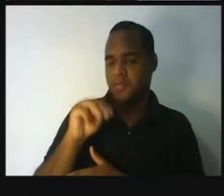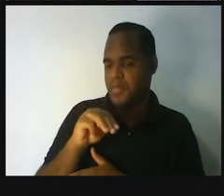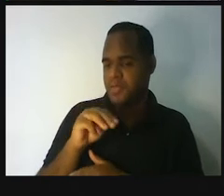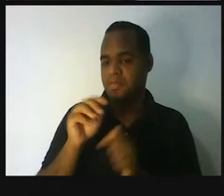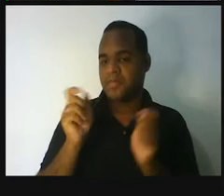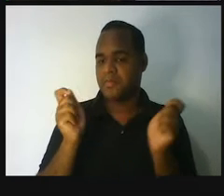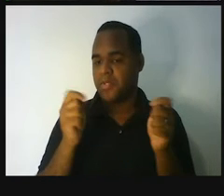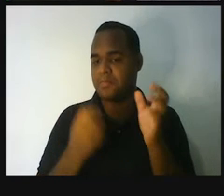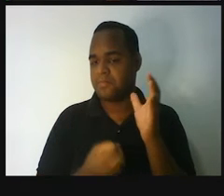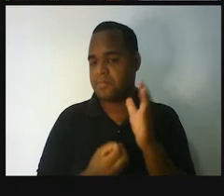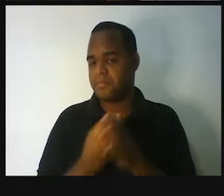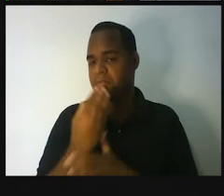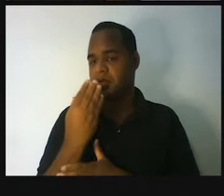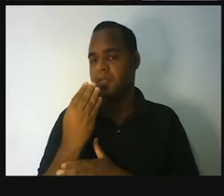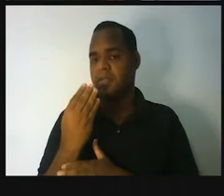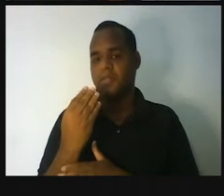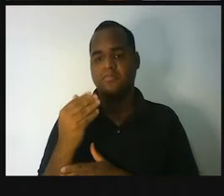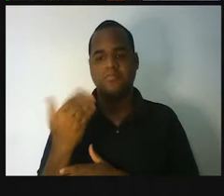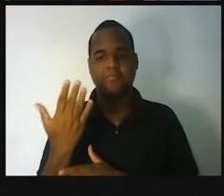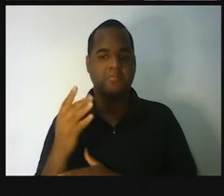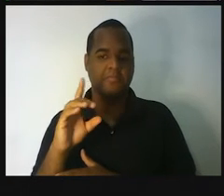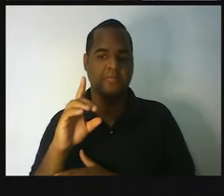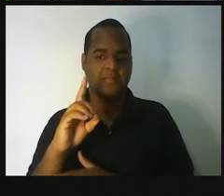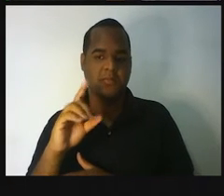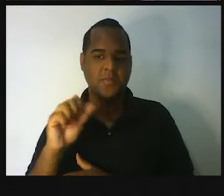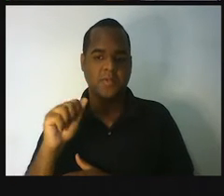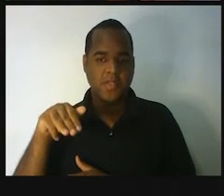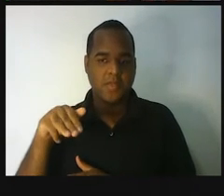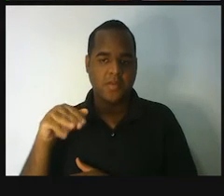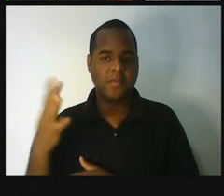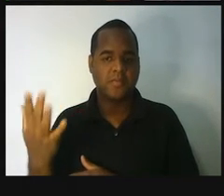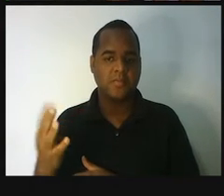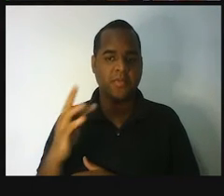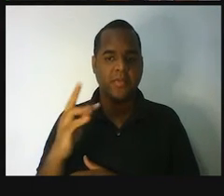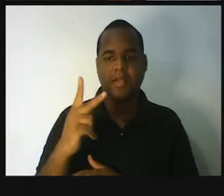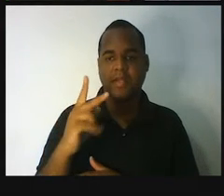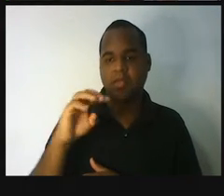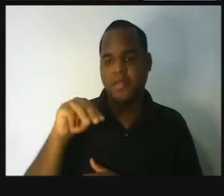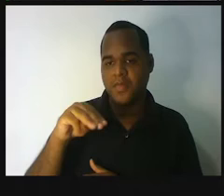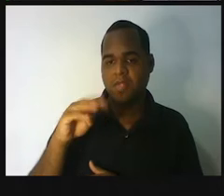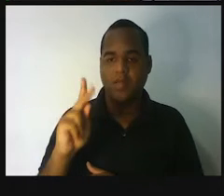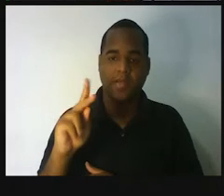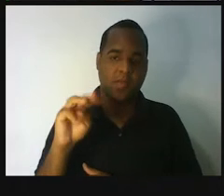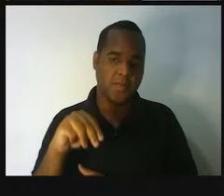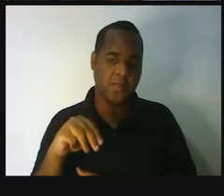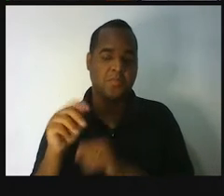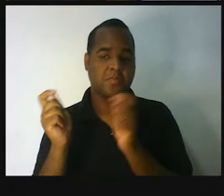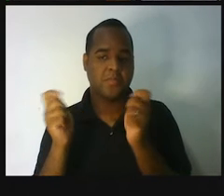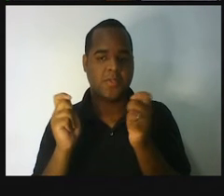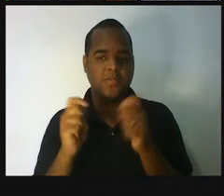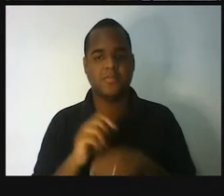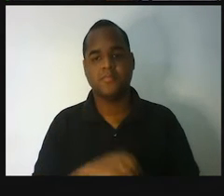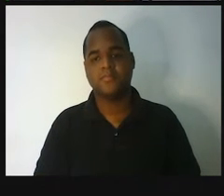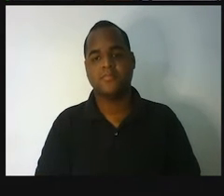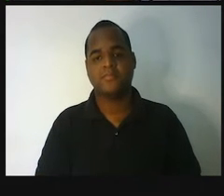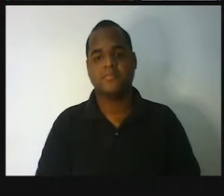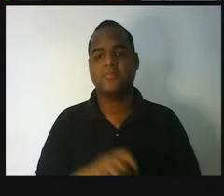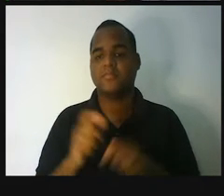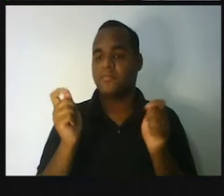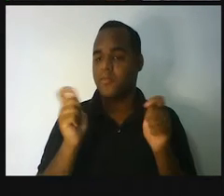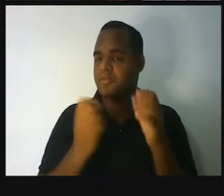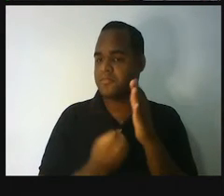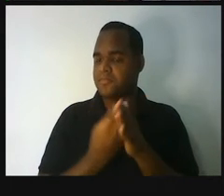aparecer em hectômetro, decâmetro e decímetro. Esses mesmos quatro metros podem aparecer